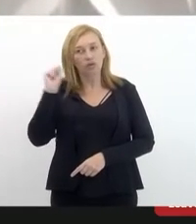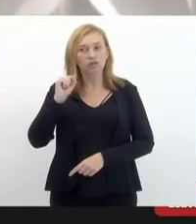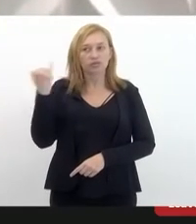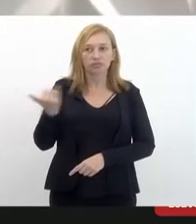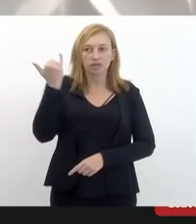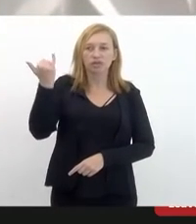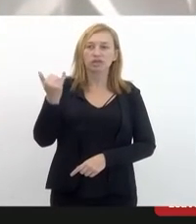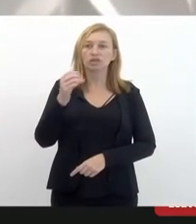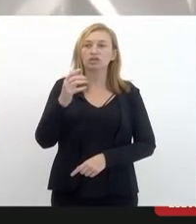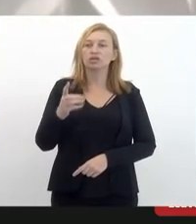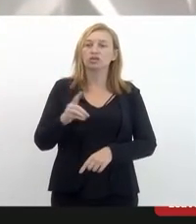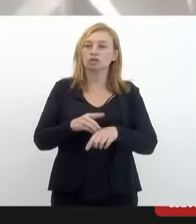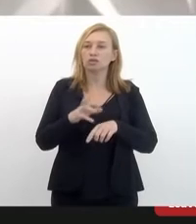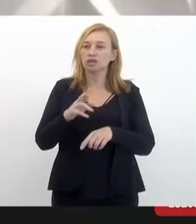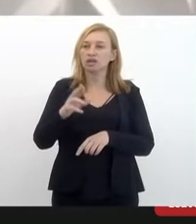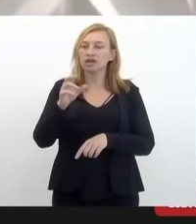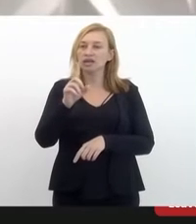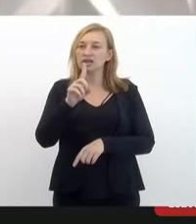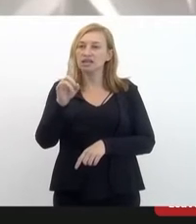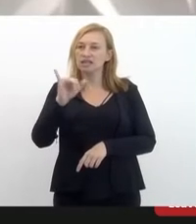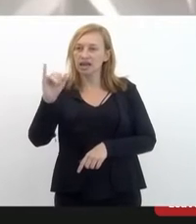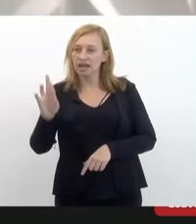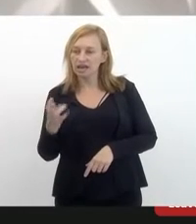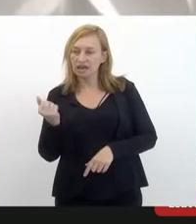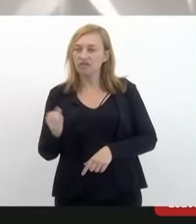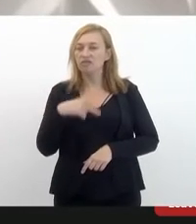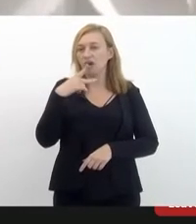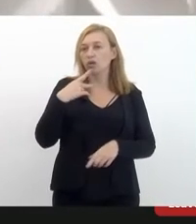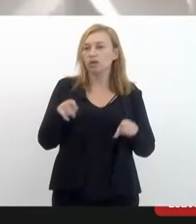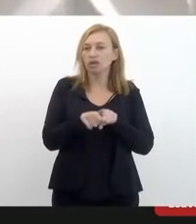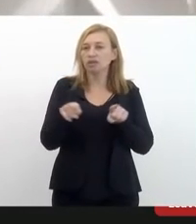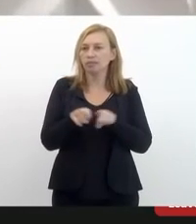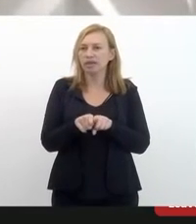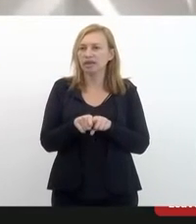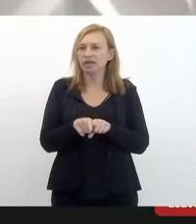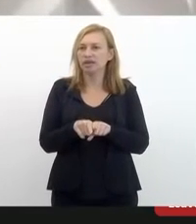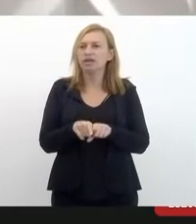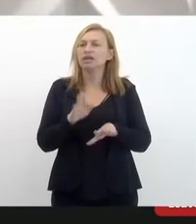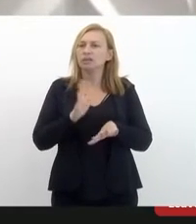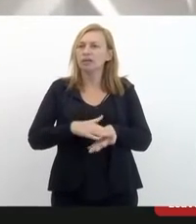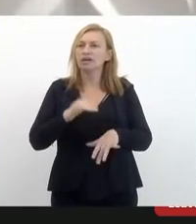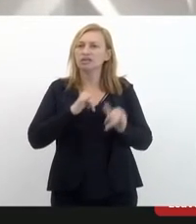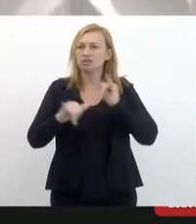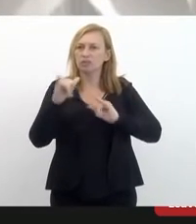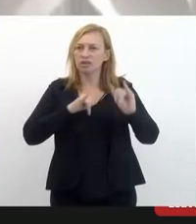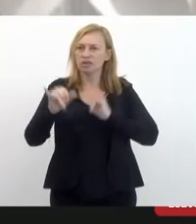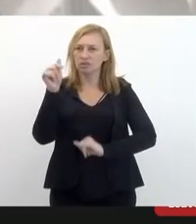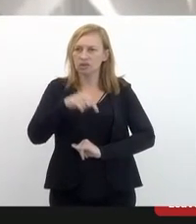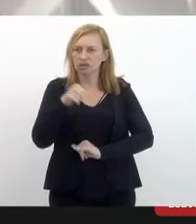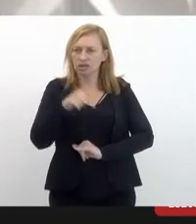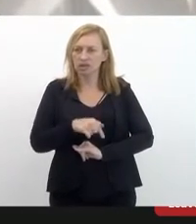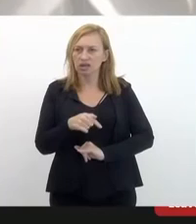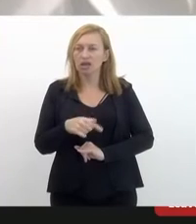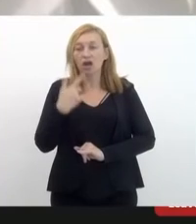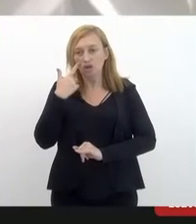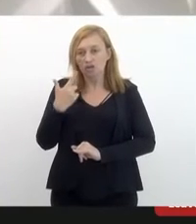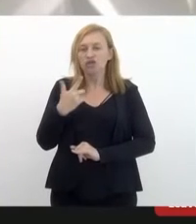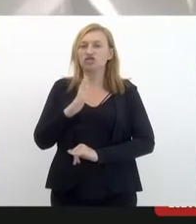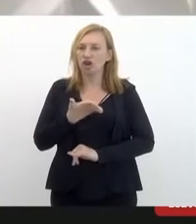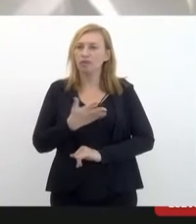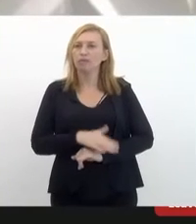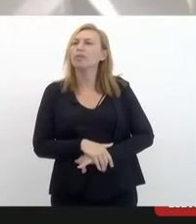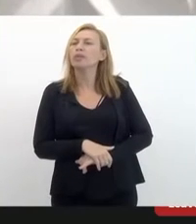importante. A dona Zayga colocou aqui também, deixa eu ver, que tem mais informações aqui, aí se eu verifiquei,